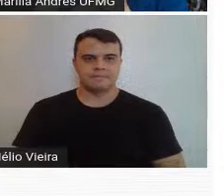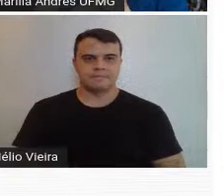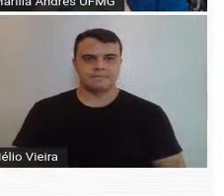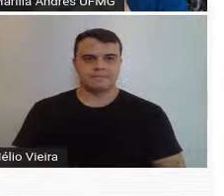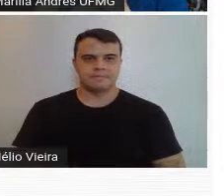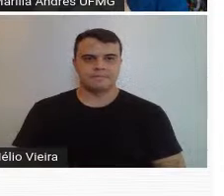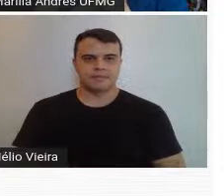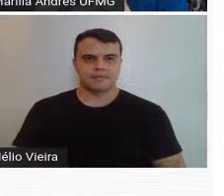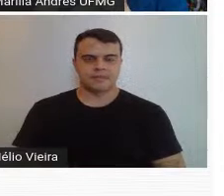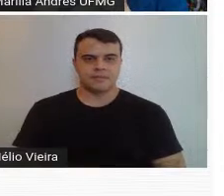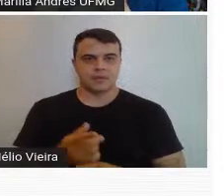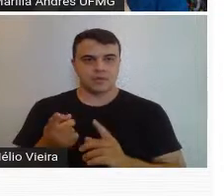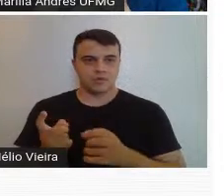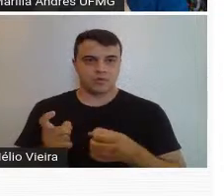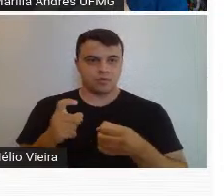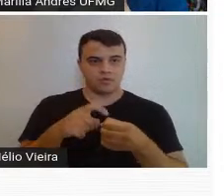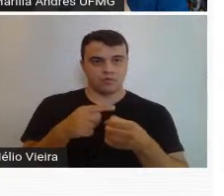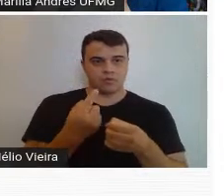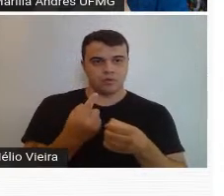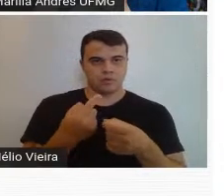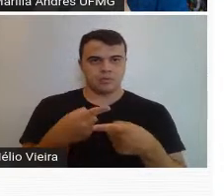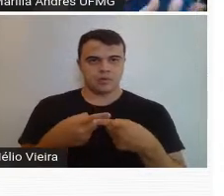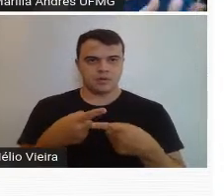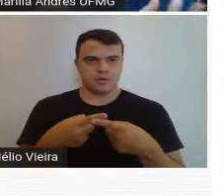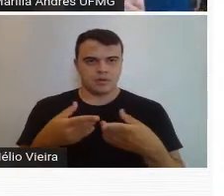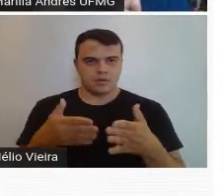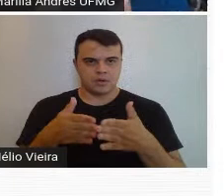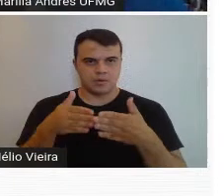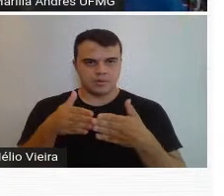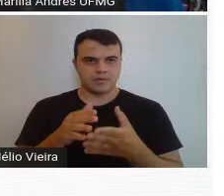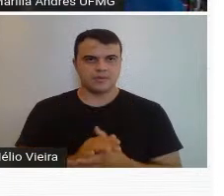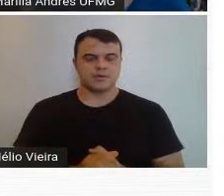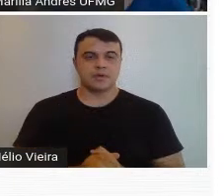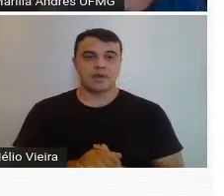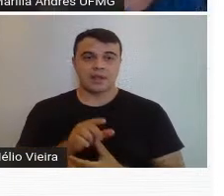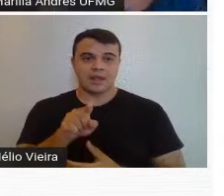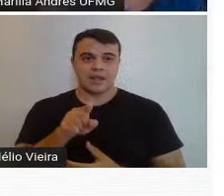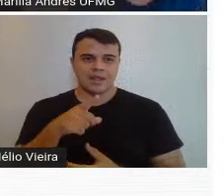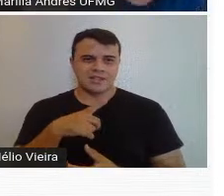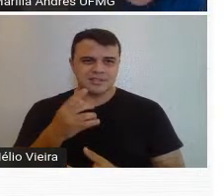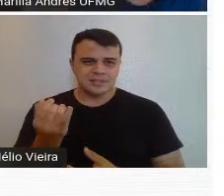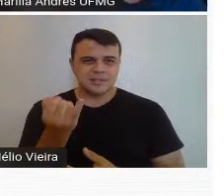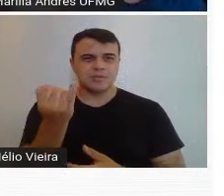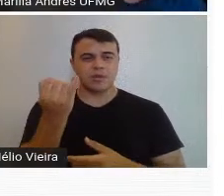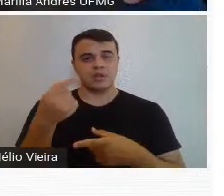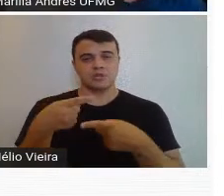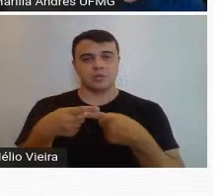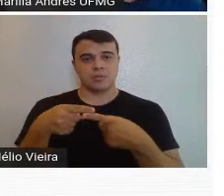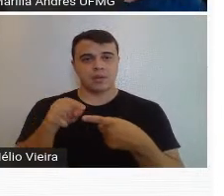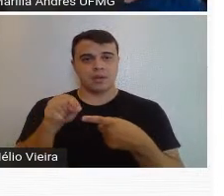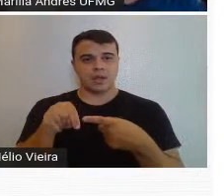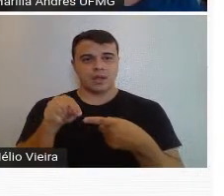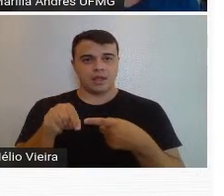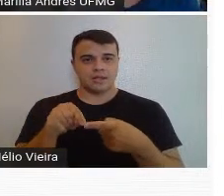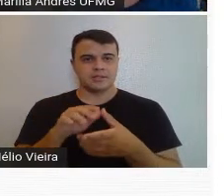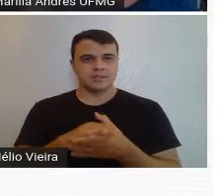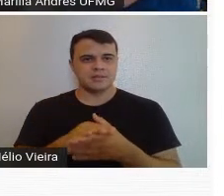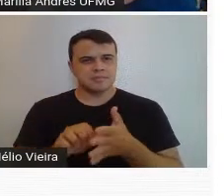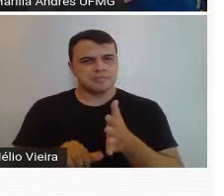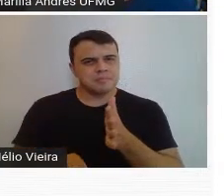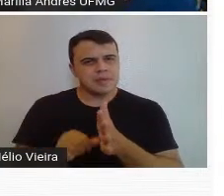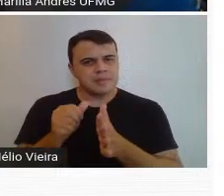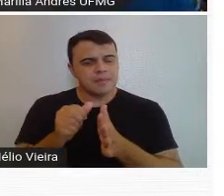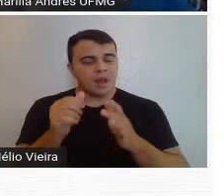Não, vamos voltar uma, por favor. Essa daqui é importante porque foi uma das primeiras